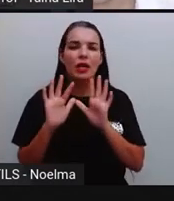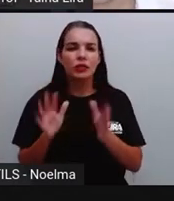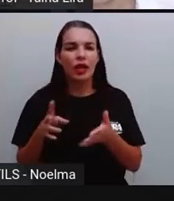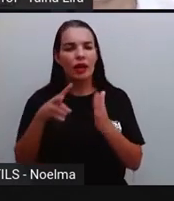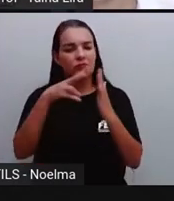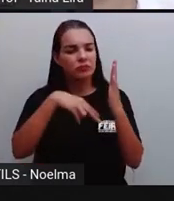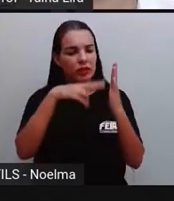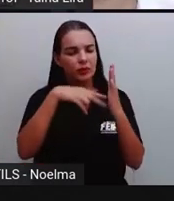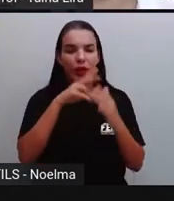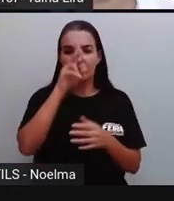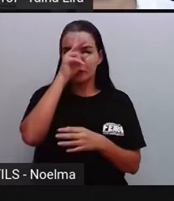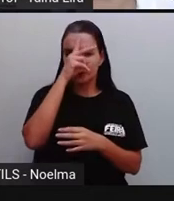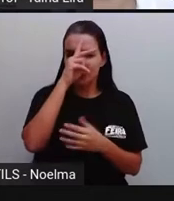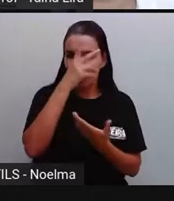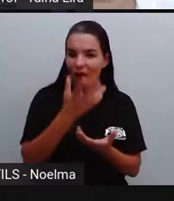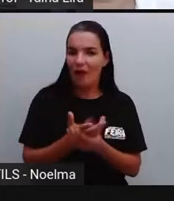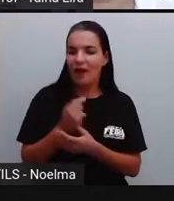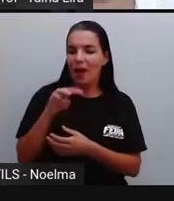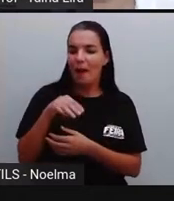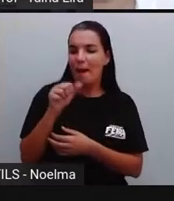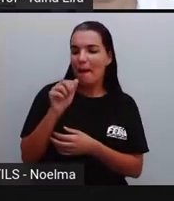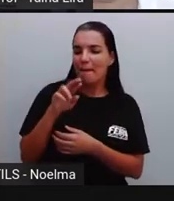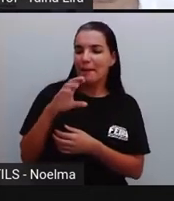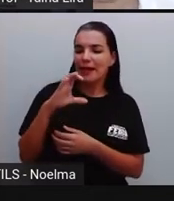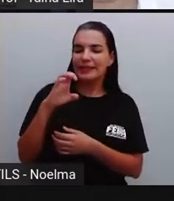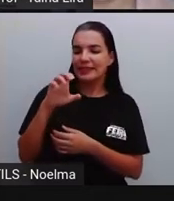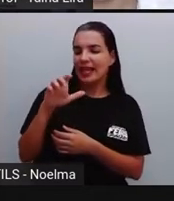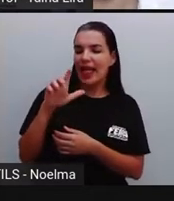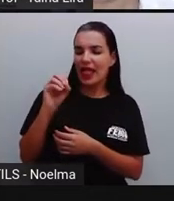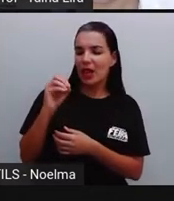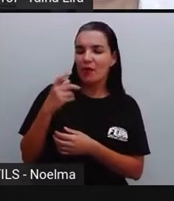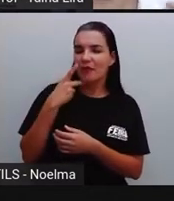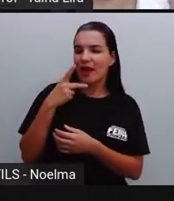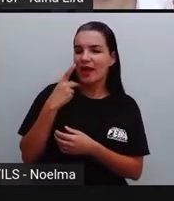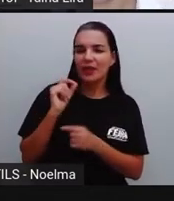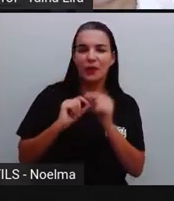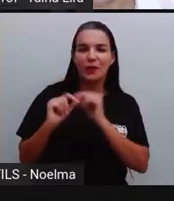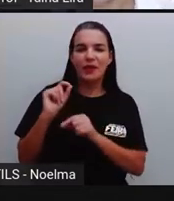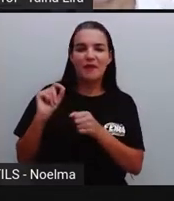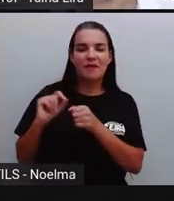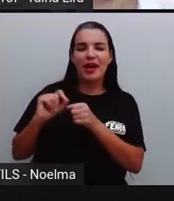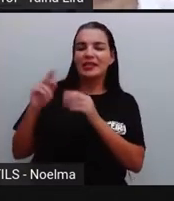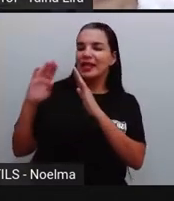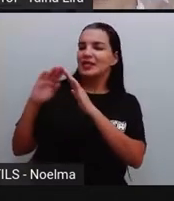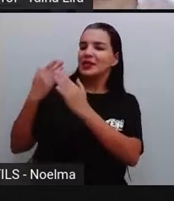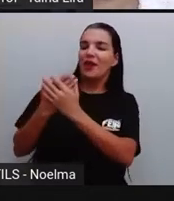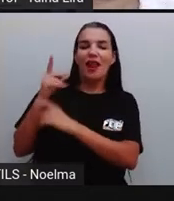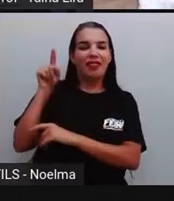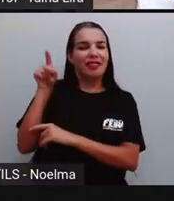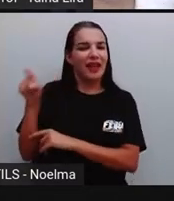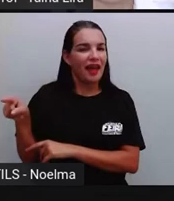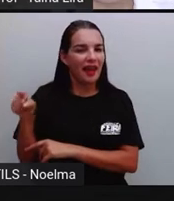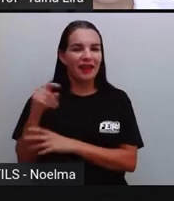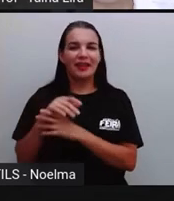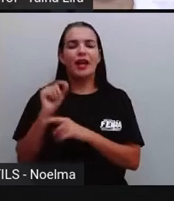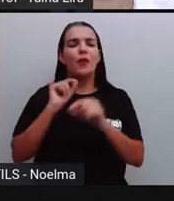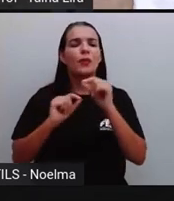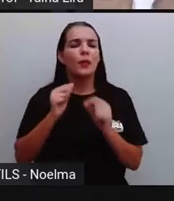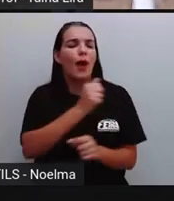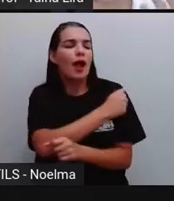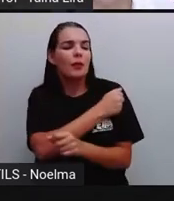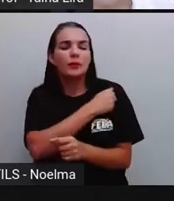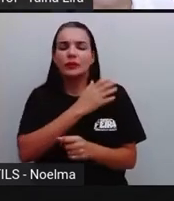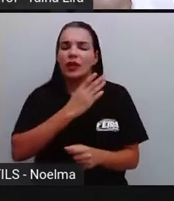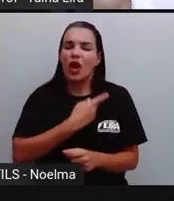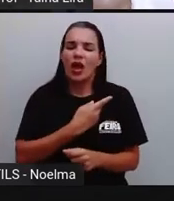a leitura. Marcelo estava contando ali, né? O que é que ele faz na escola dele, né? O que é que os alunos fazem? Como